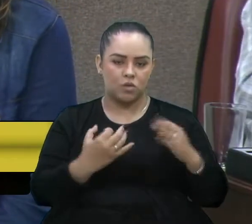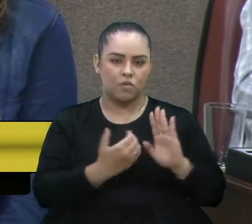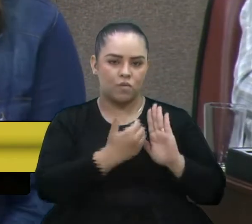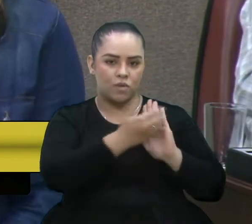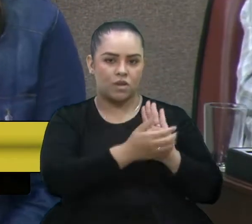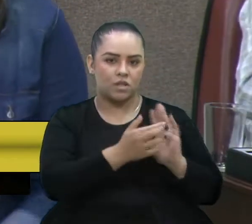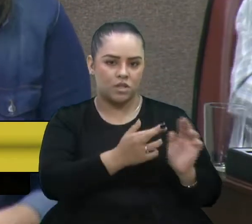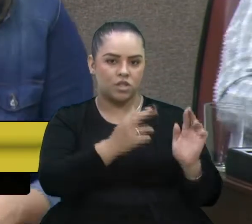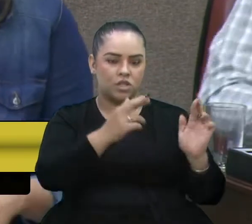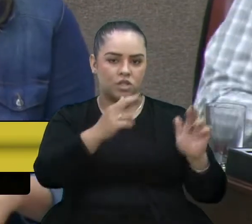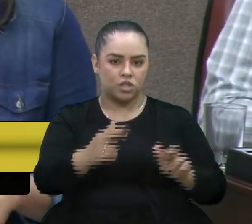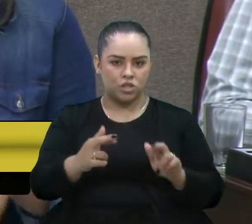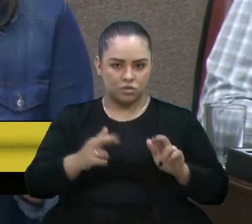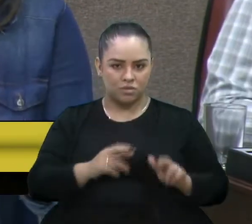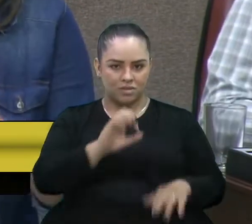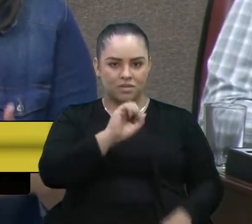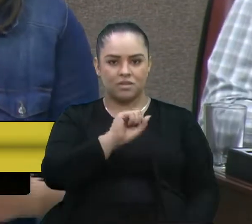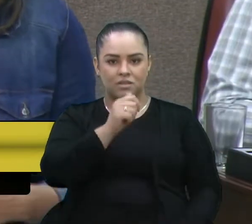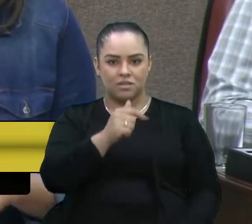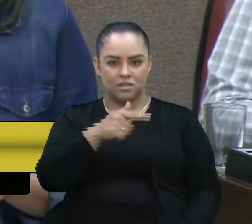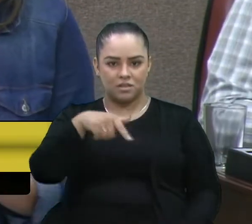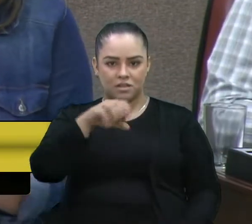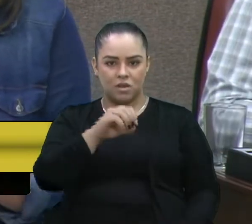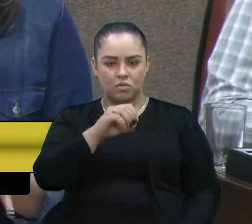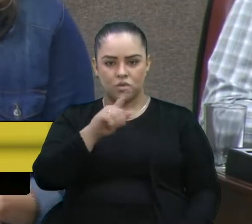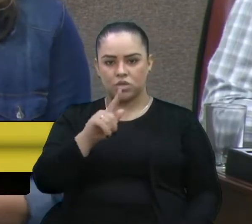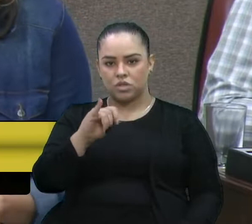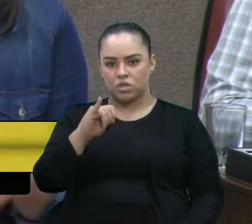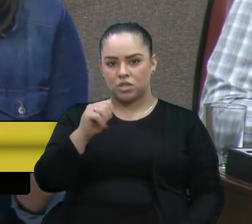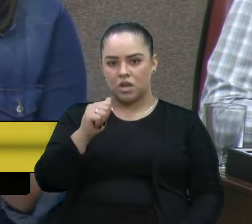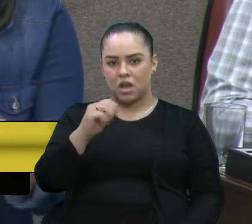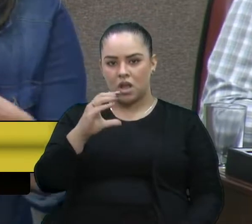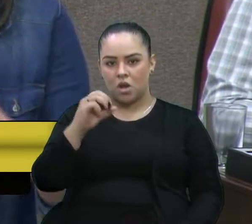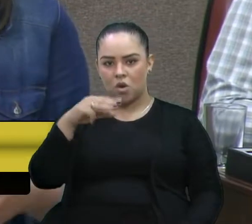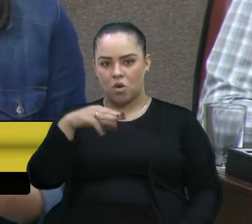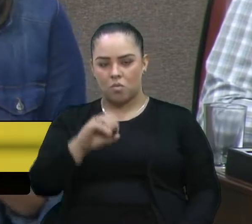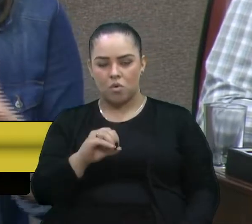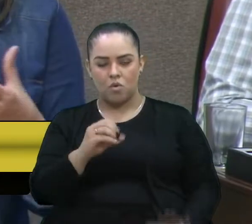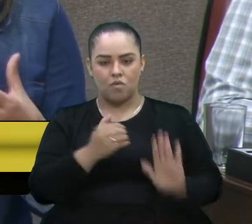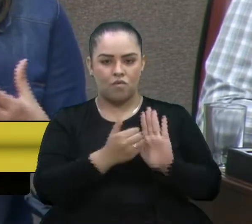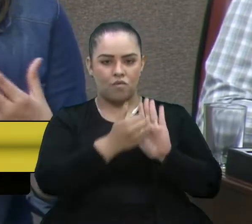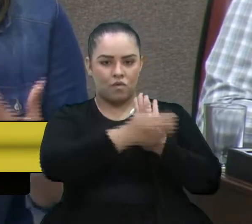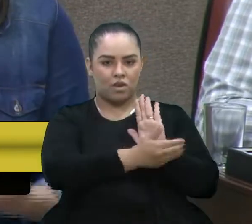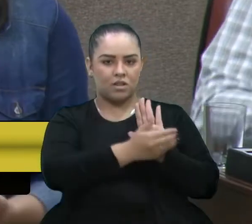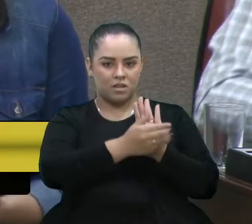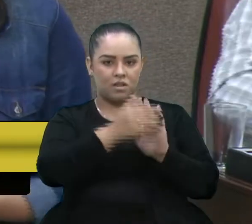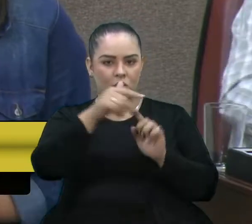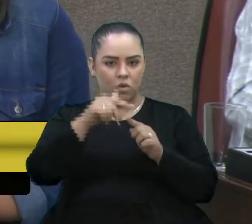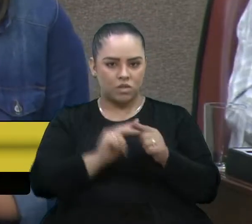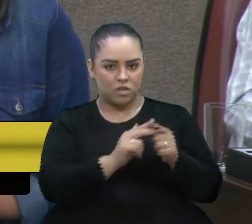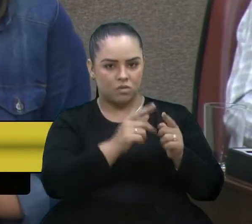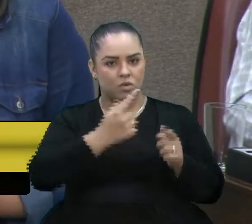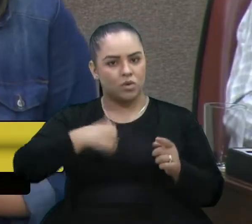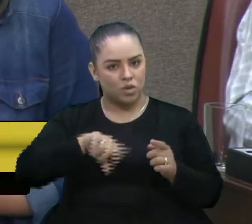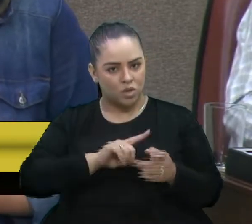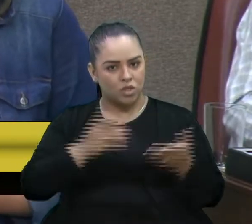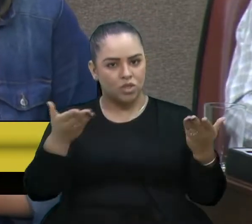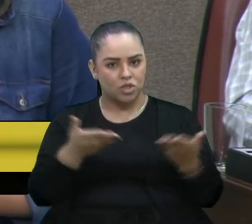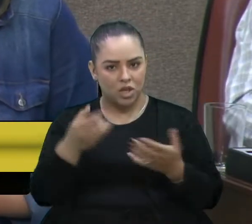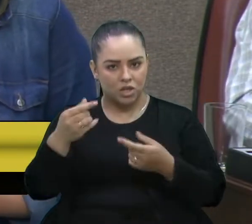ali de São Jácomo, ficou fora dessa correção, embora a gente já tinha feito esse debate, nós já tínhamos discutido.